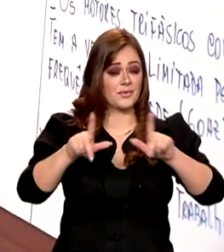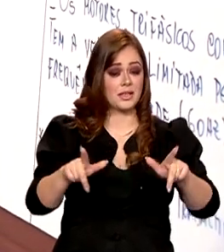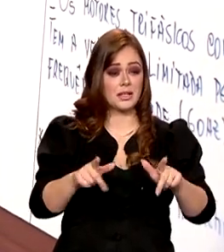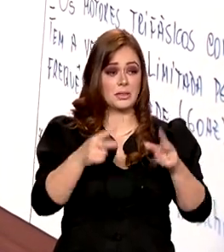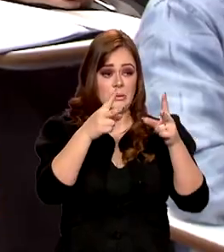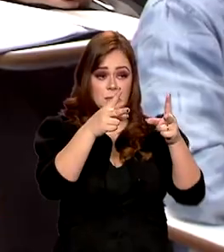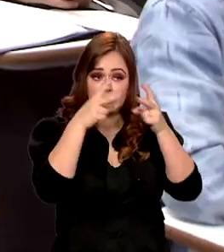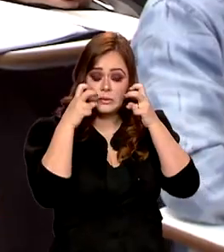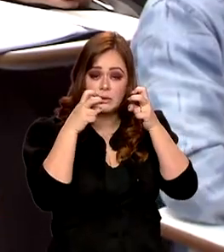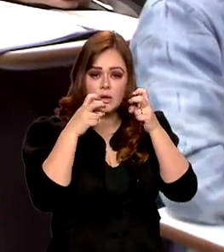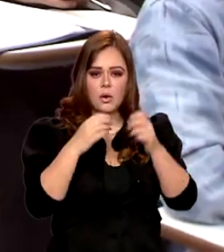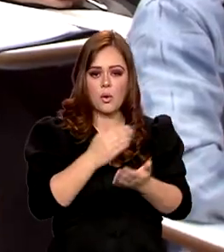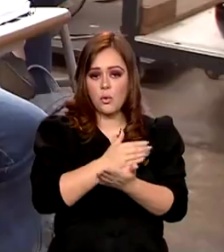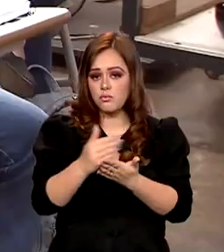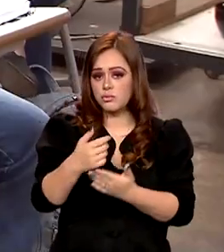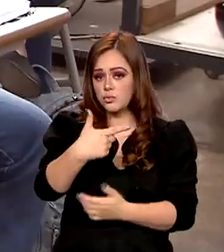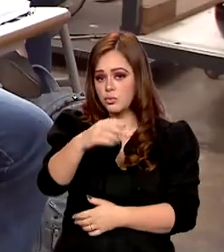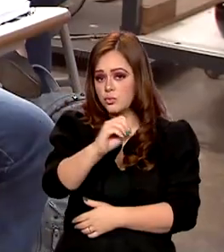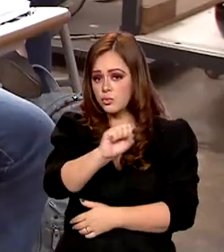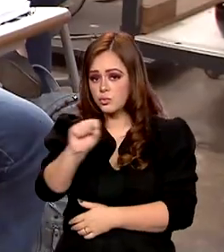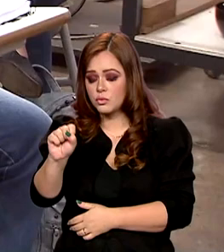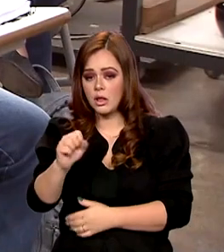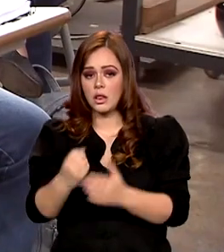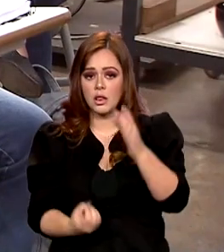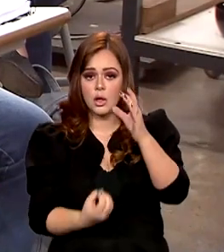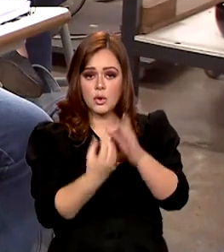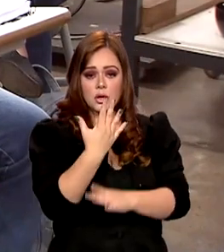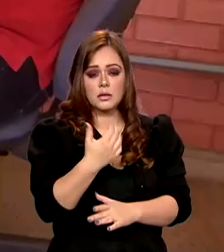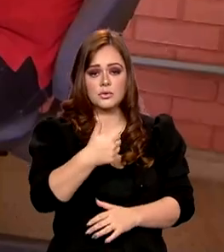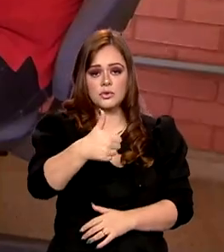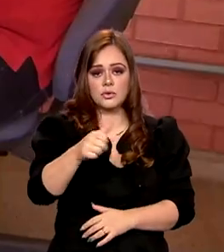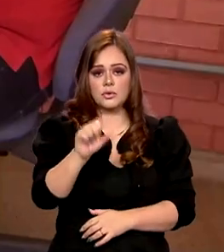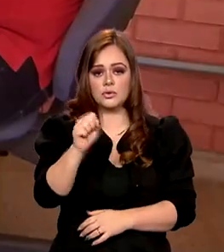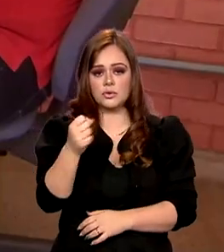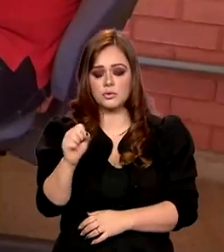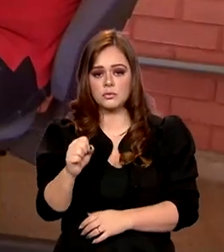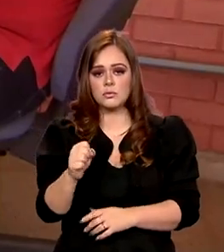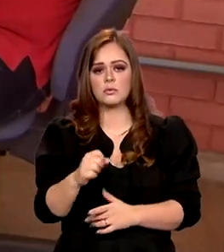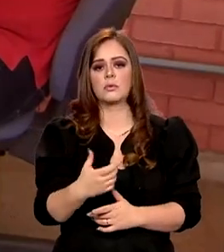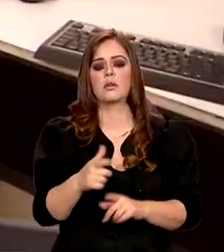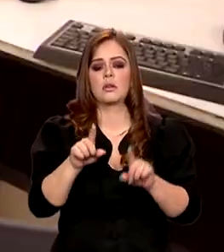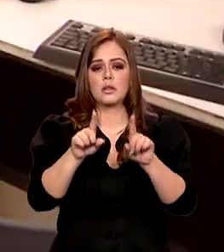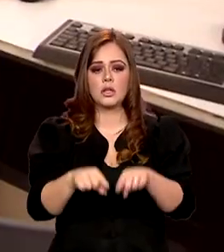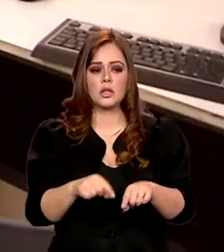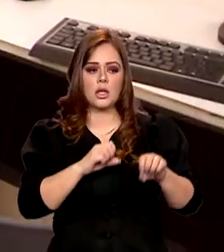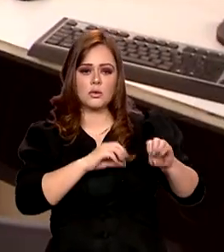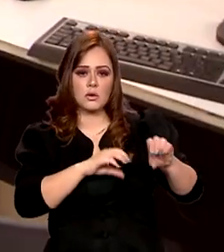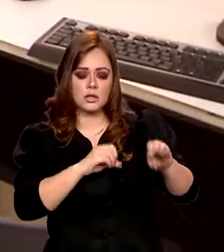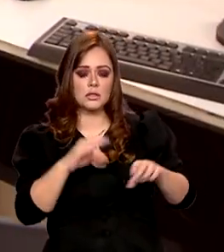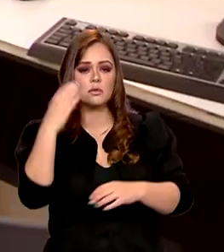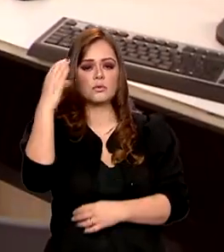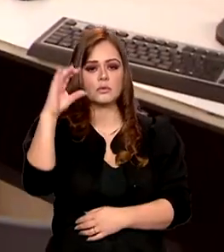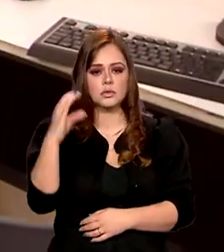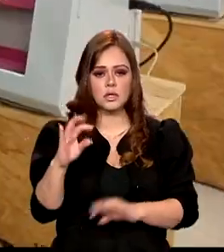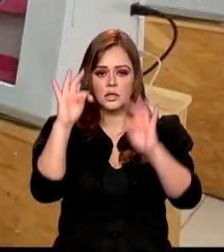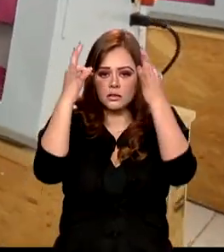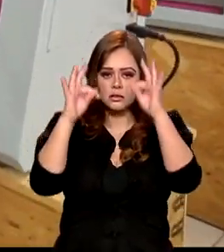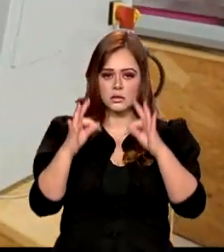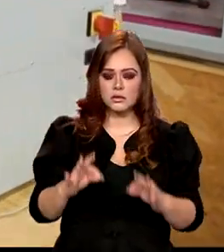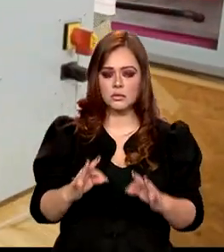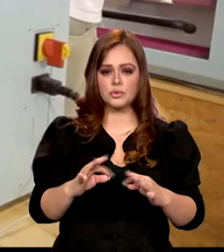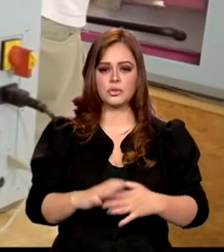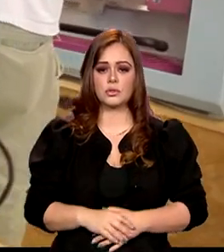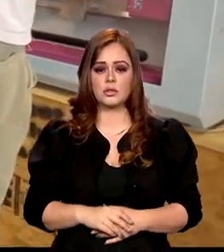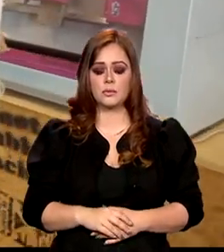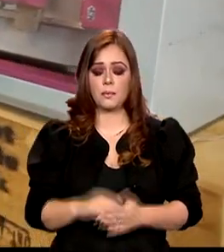começou em 2008, quando foram criados os primeiros Institutos Federais de Educação, Ciência e Tecnologia,